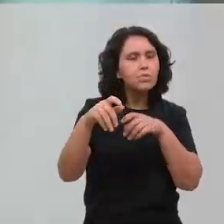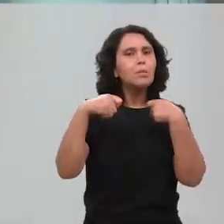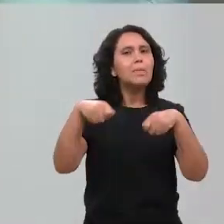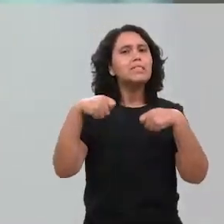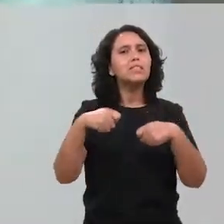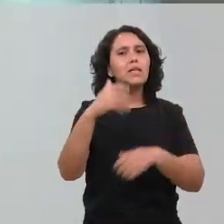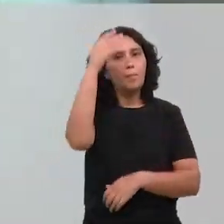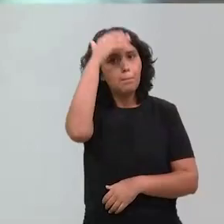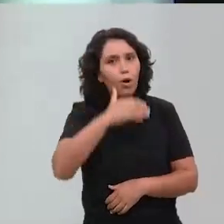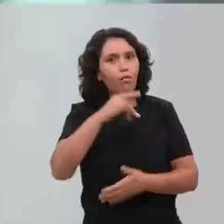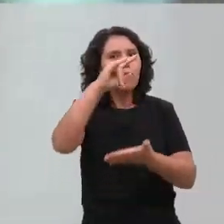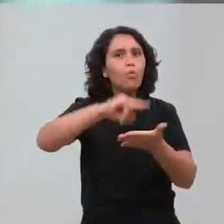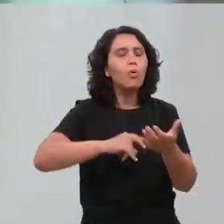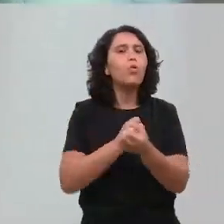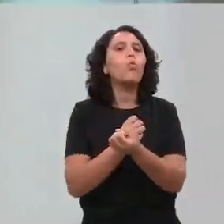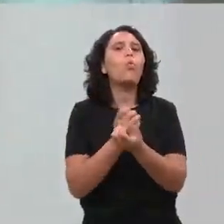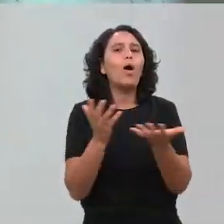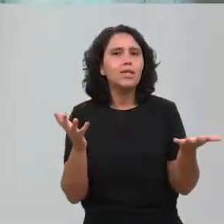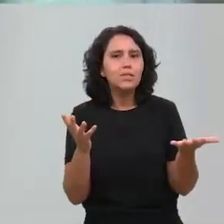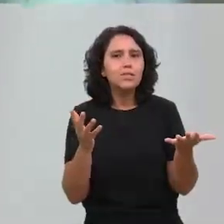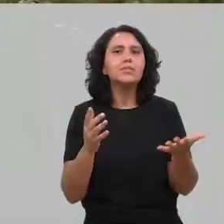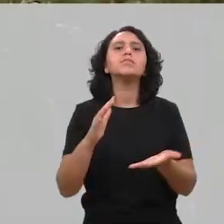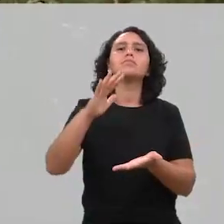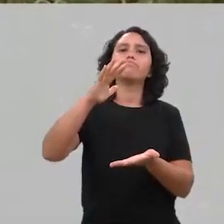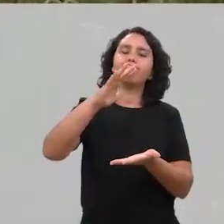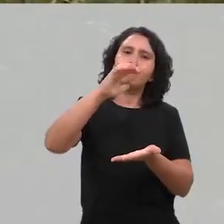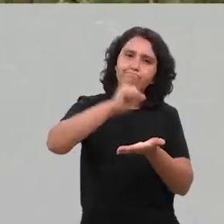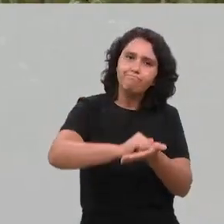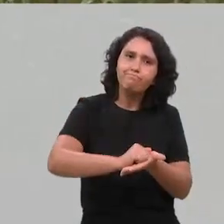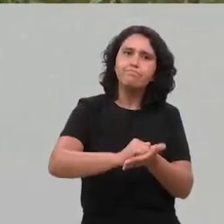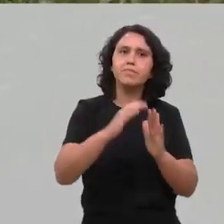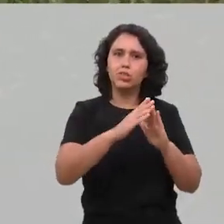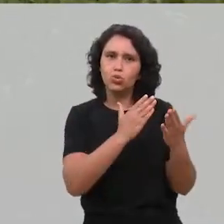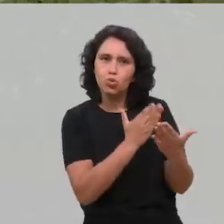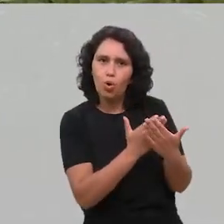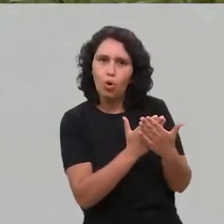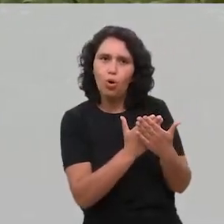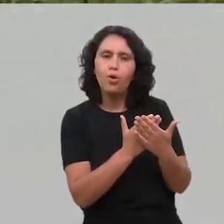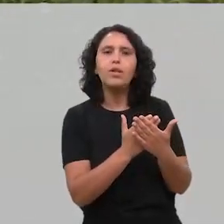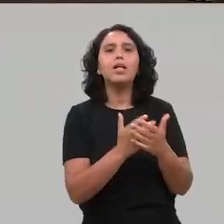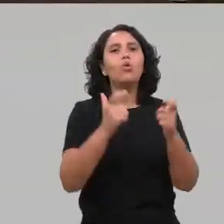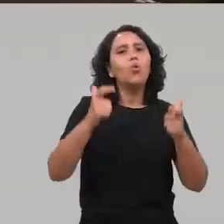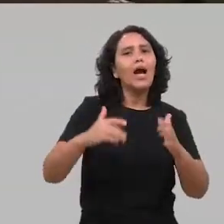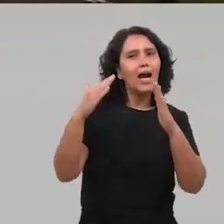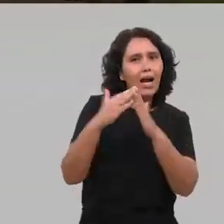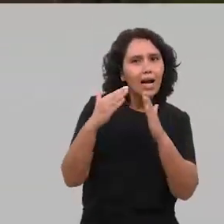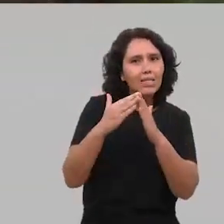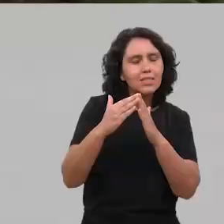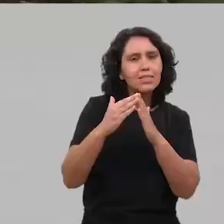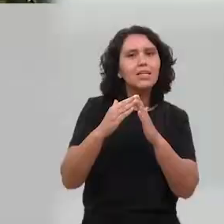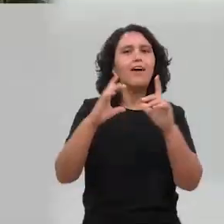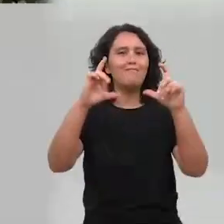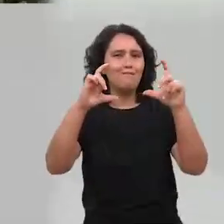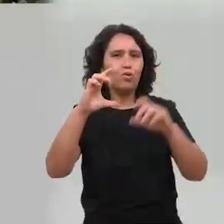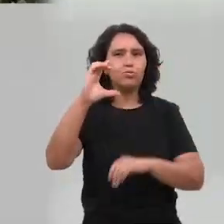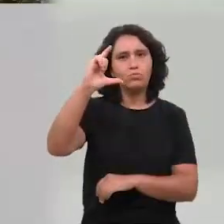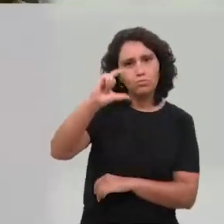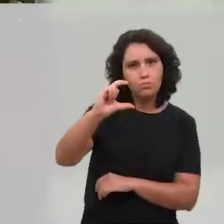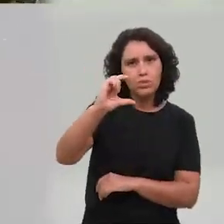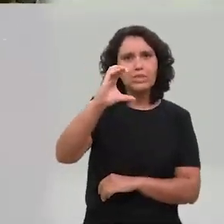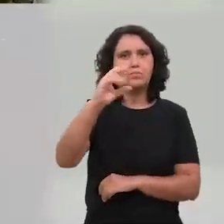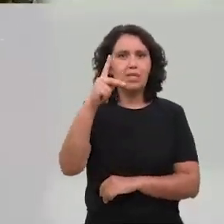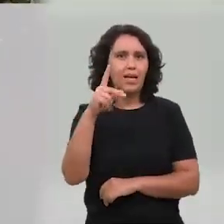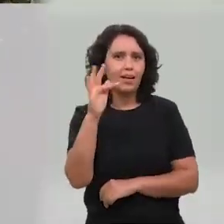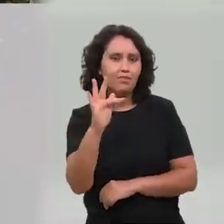Secretaria Municipal de Educação e precisam apresentar a cópia do comprovante de matrícula e endereço, uma foto